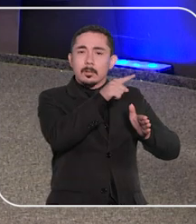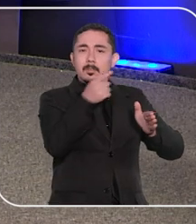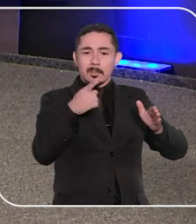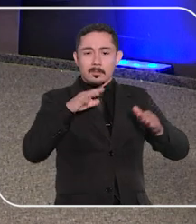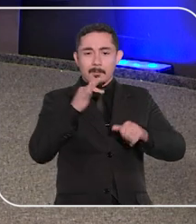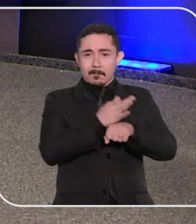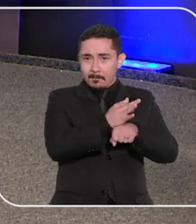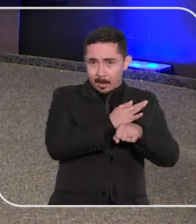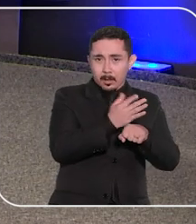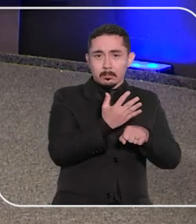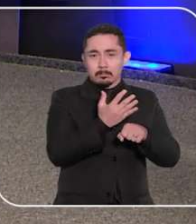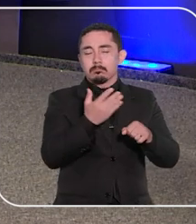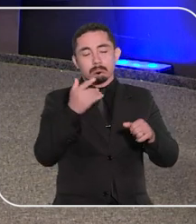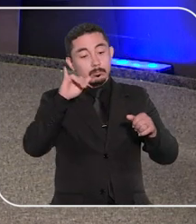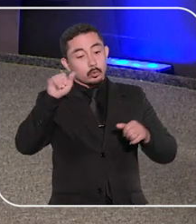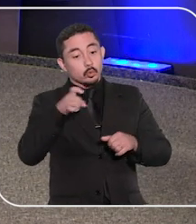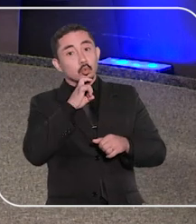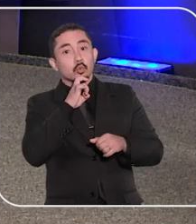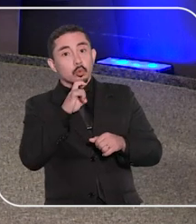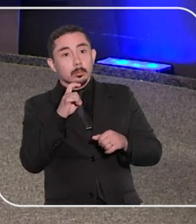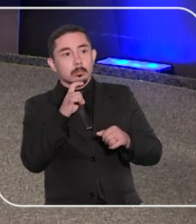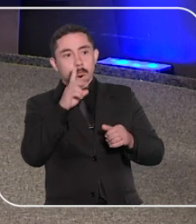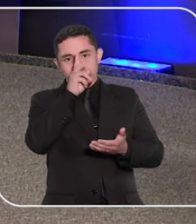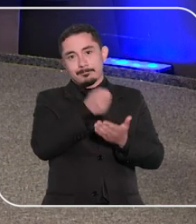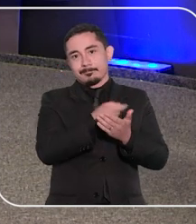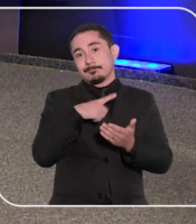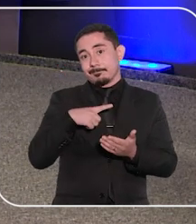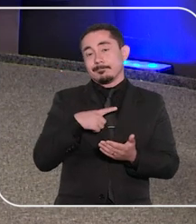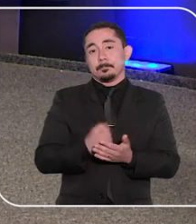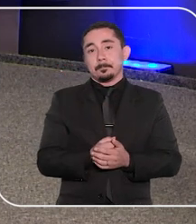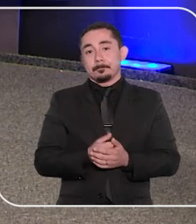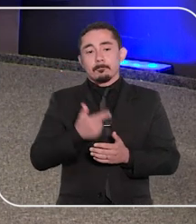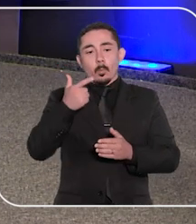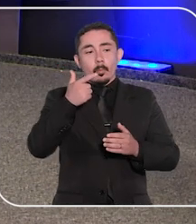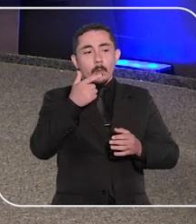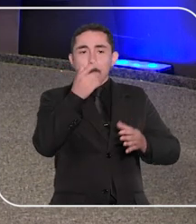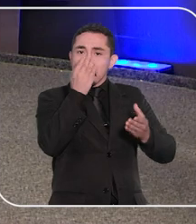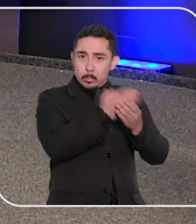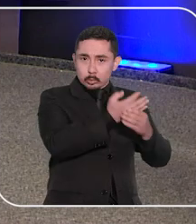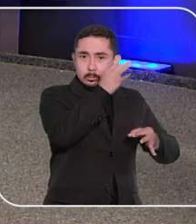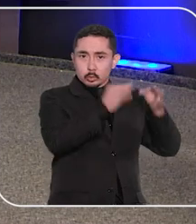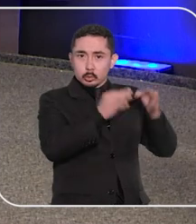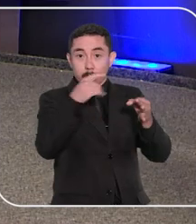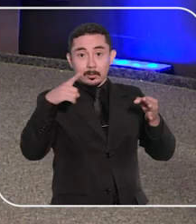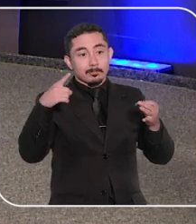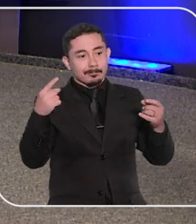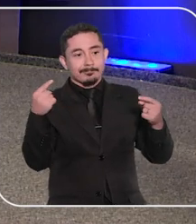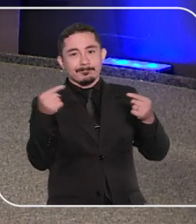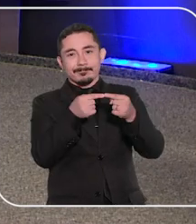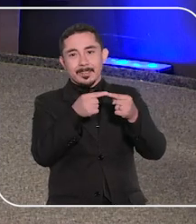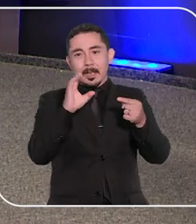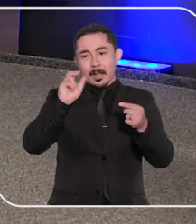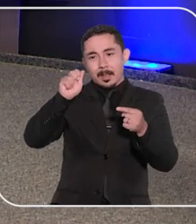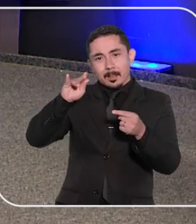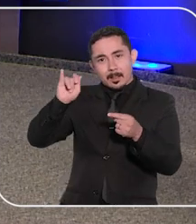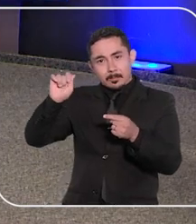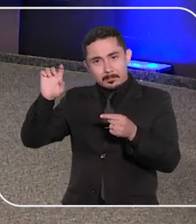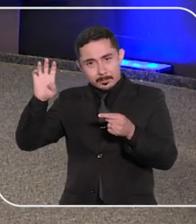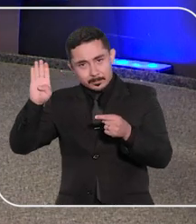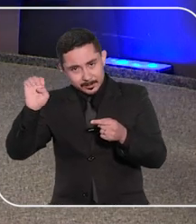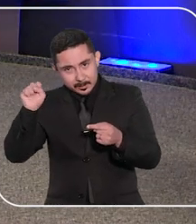durante as férias forenses neste mês de julho. E um dos casos julgados envolve a cannabis medicinal.